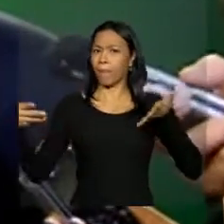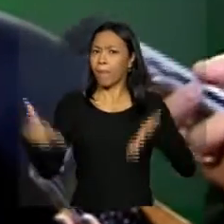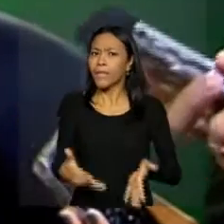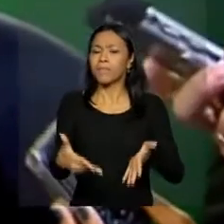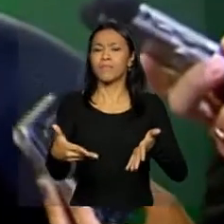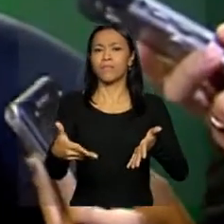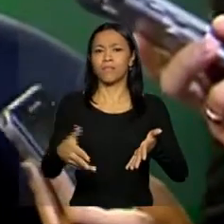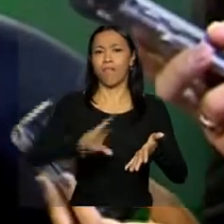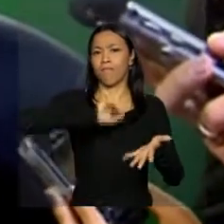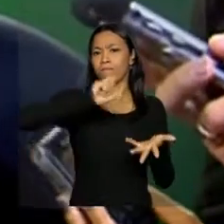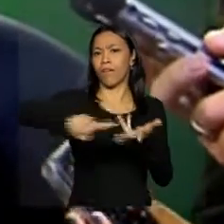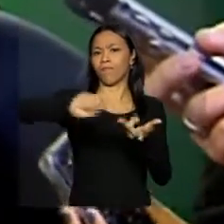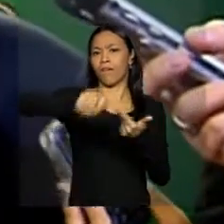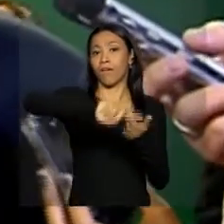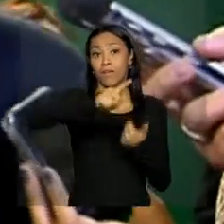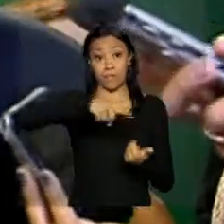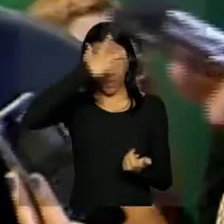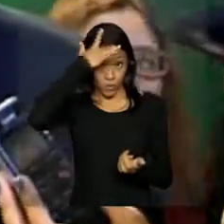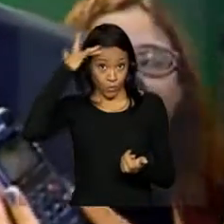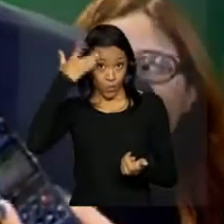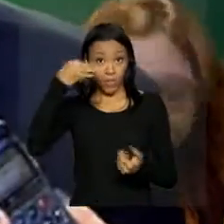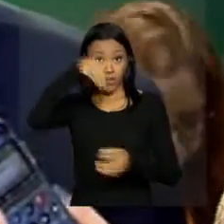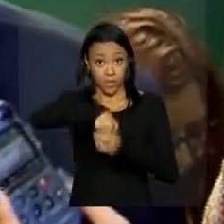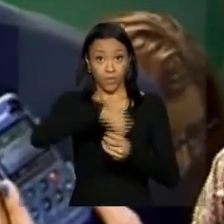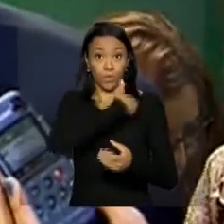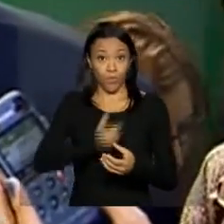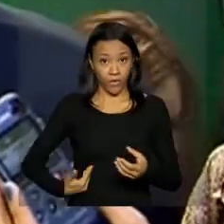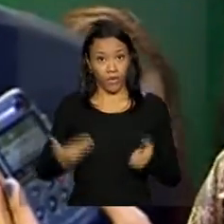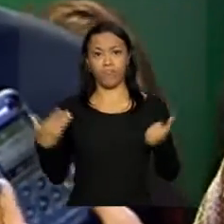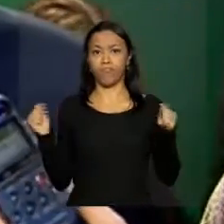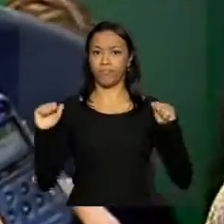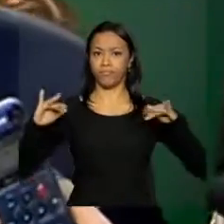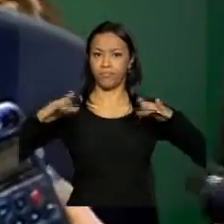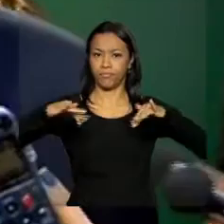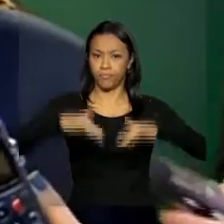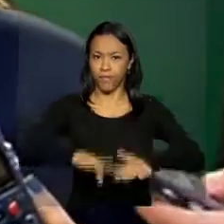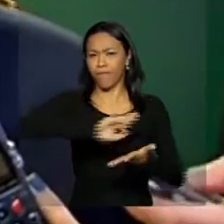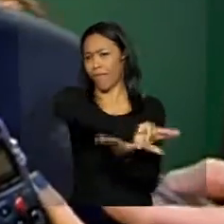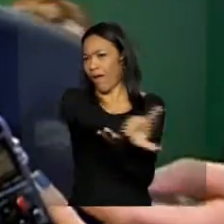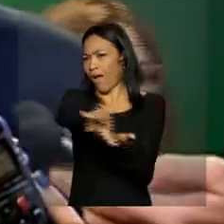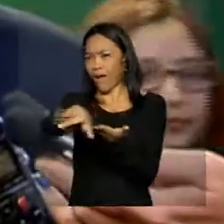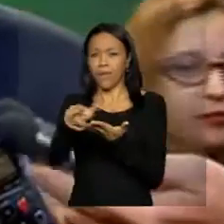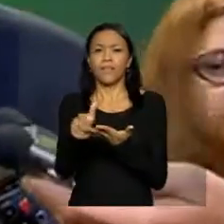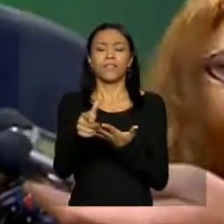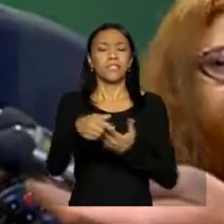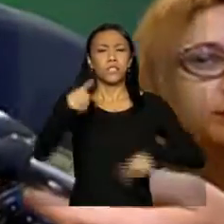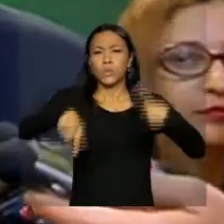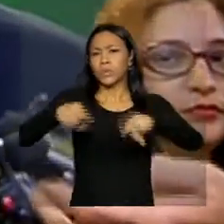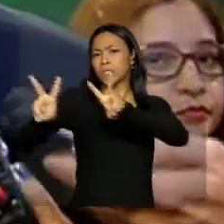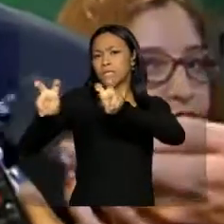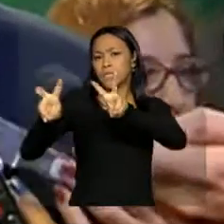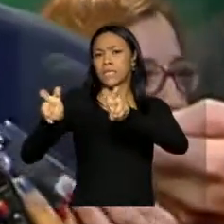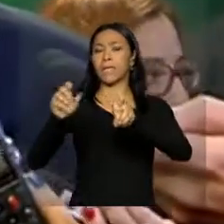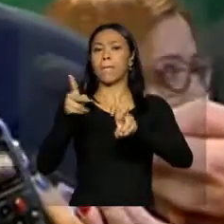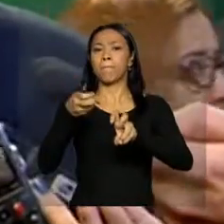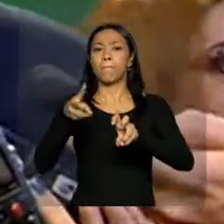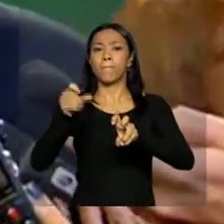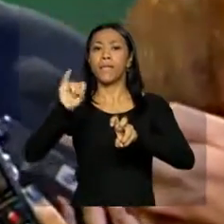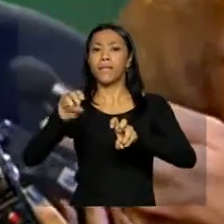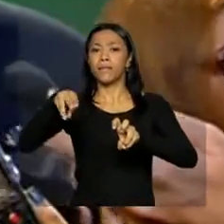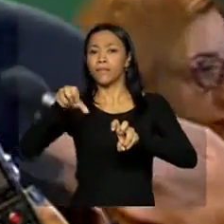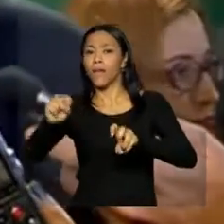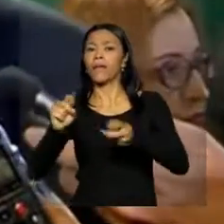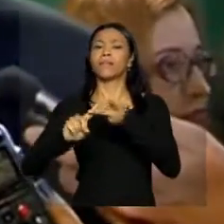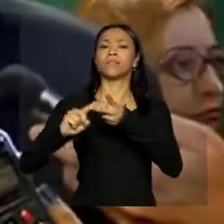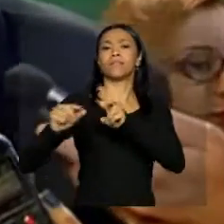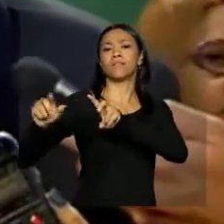representantes do governo em várias áreas vão participar, da discussão de previdência, trabalho, assistência,